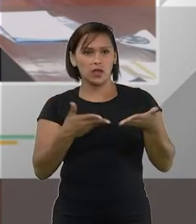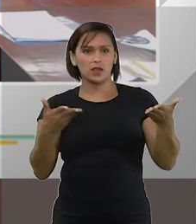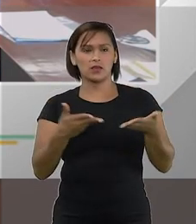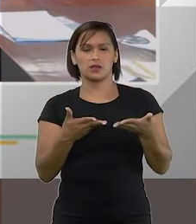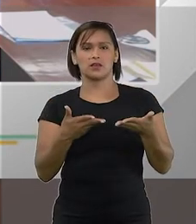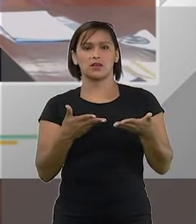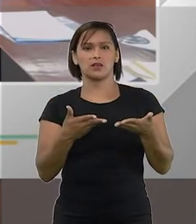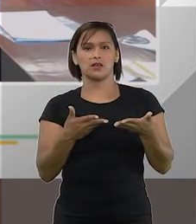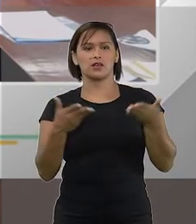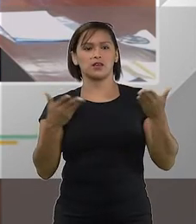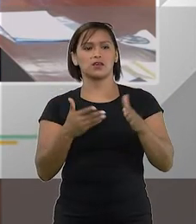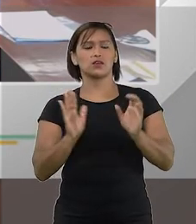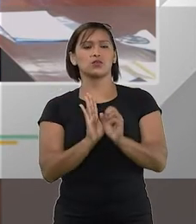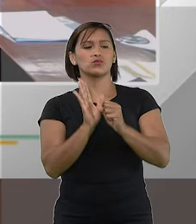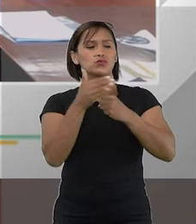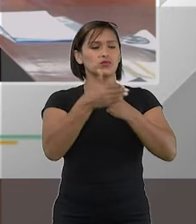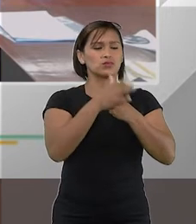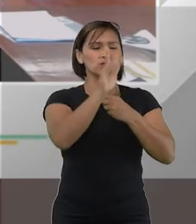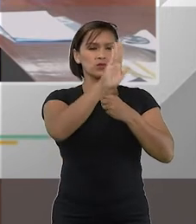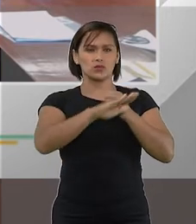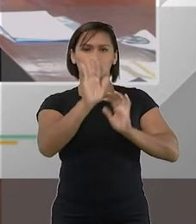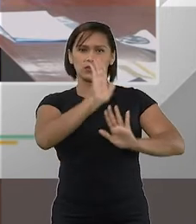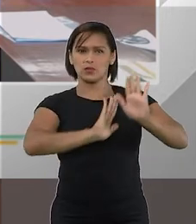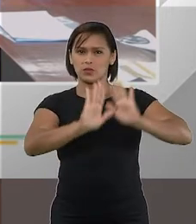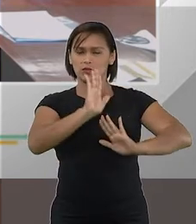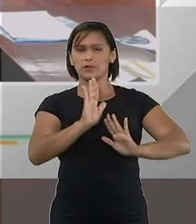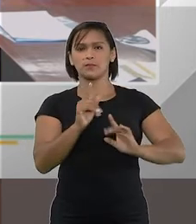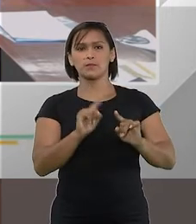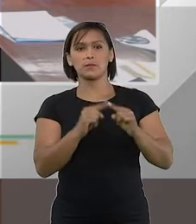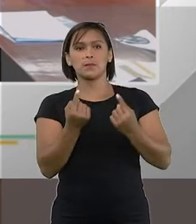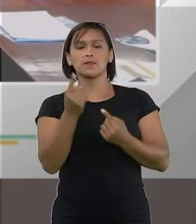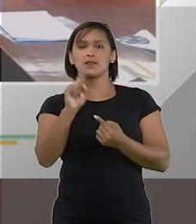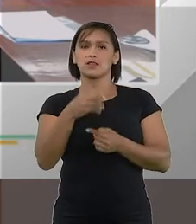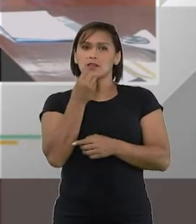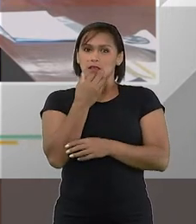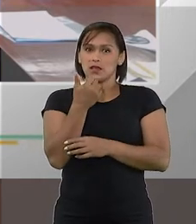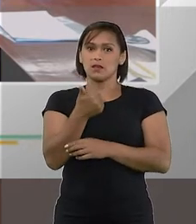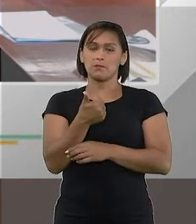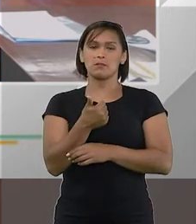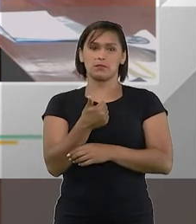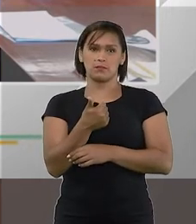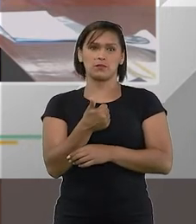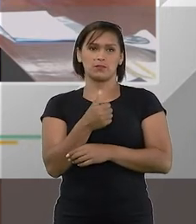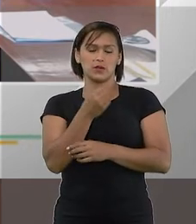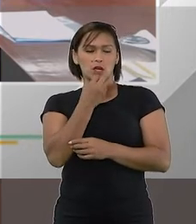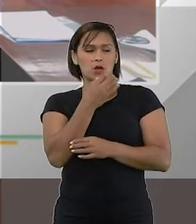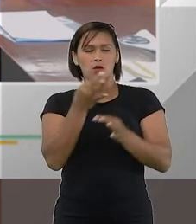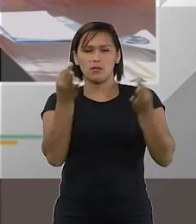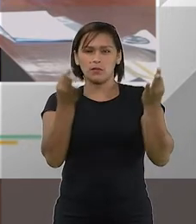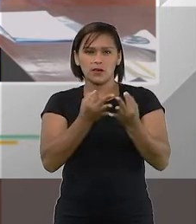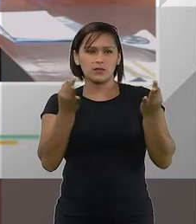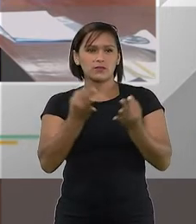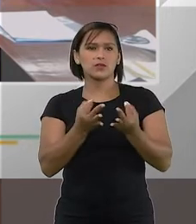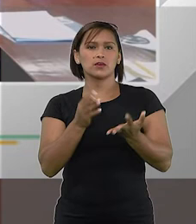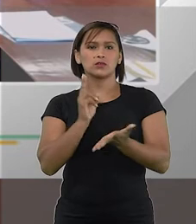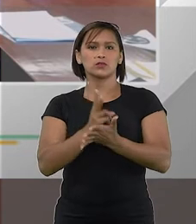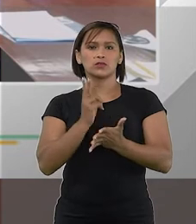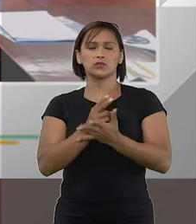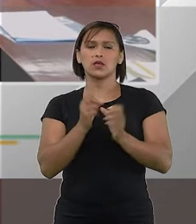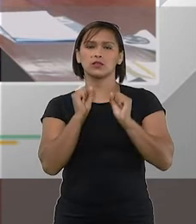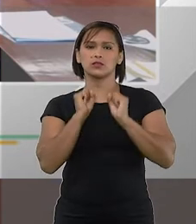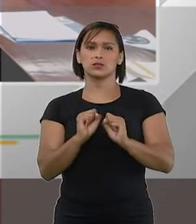nos envelopam digamos assim seria muito muito correto que